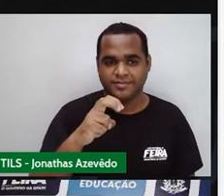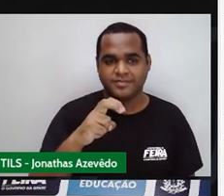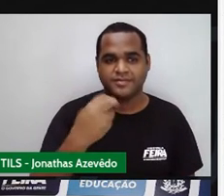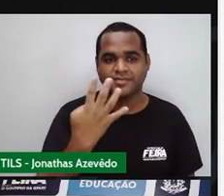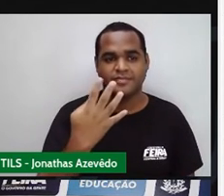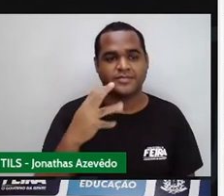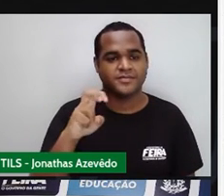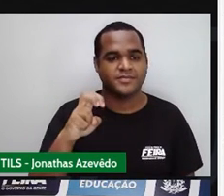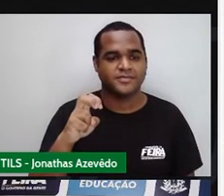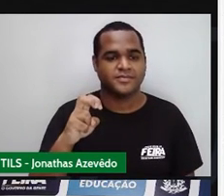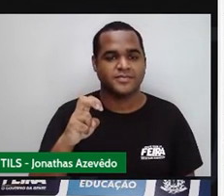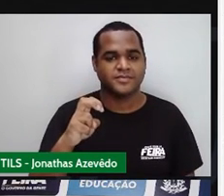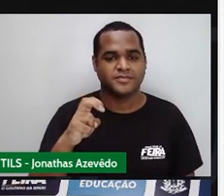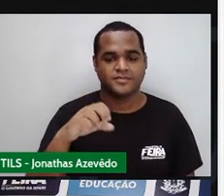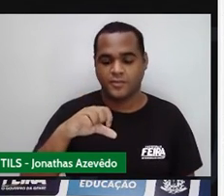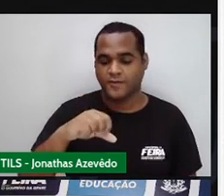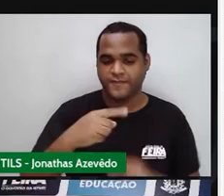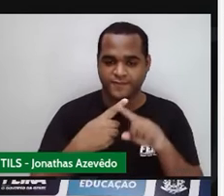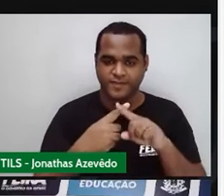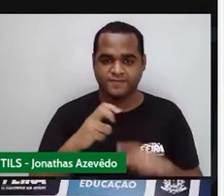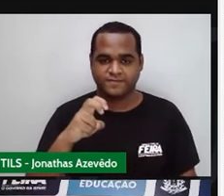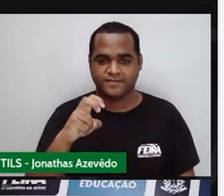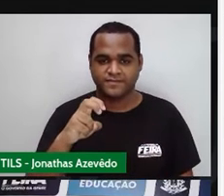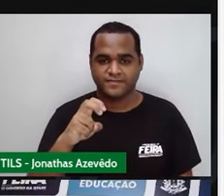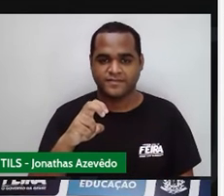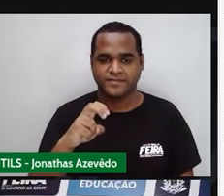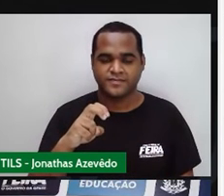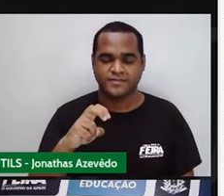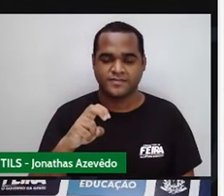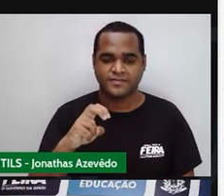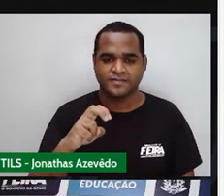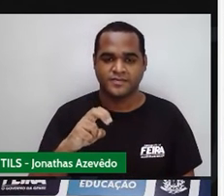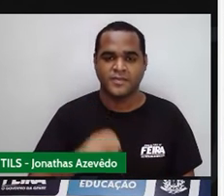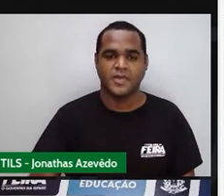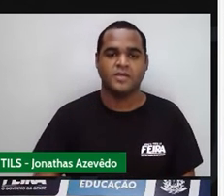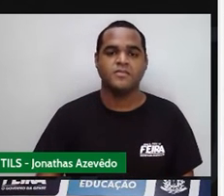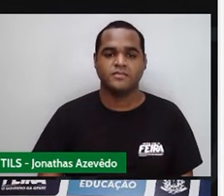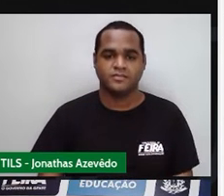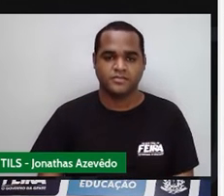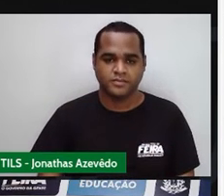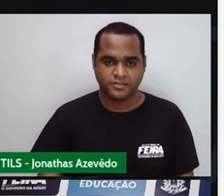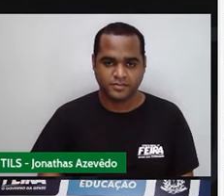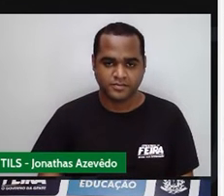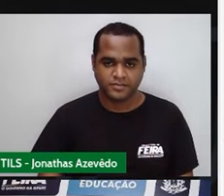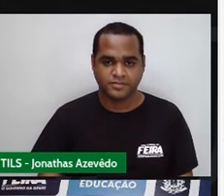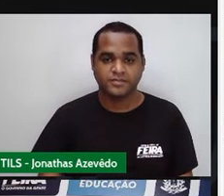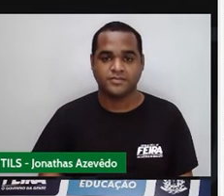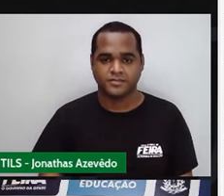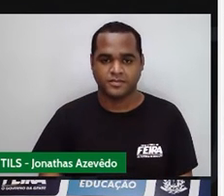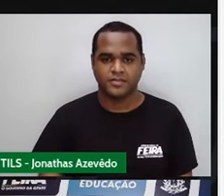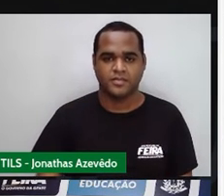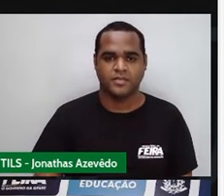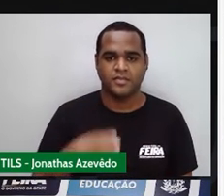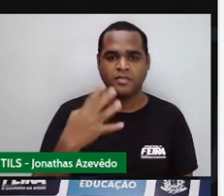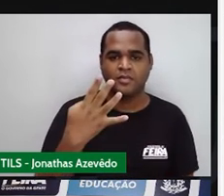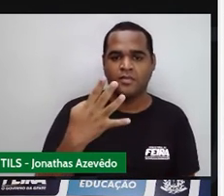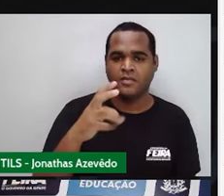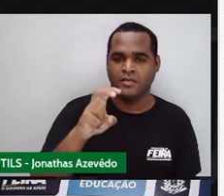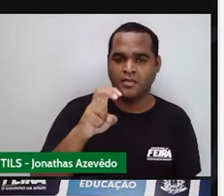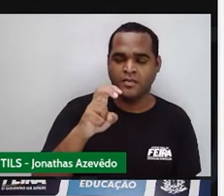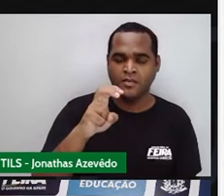Então vamos repetir assim, ó. Aliás, podemos até colocar aqui na frente, porque fica mais fácil de entender. Então vai ficar 45